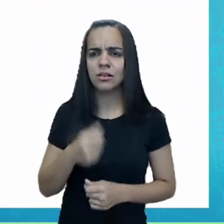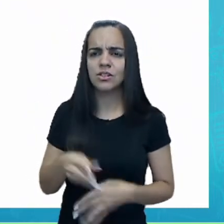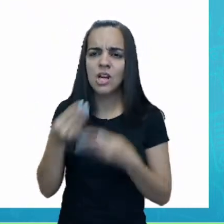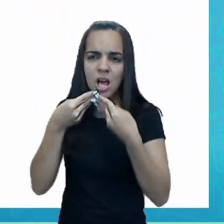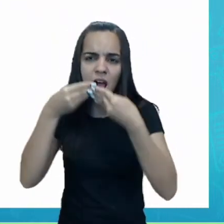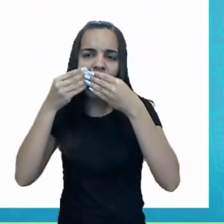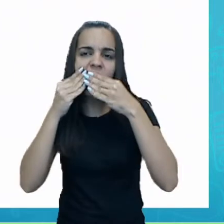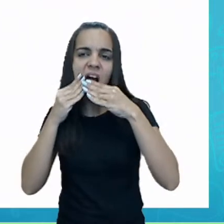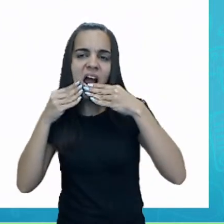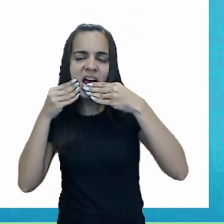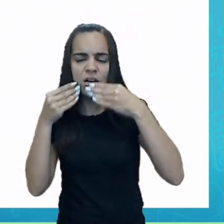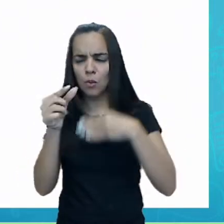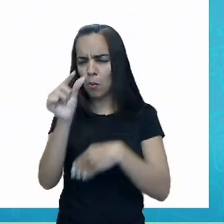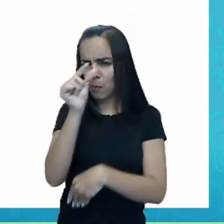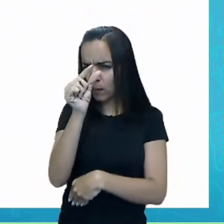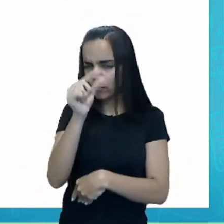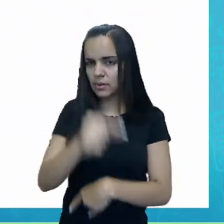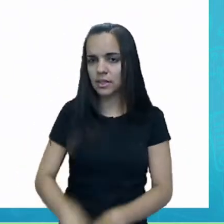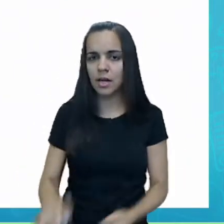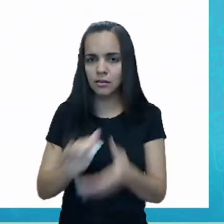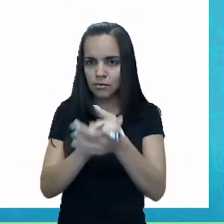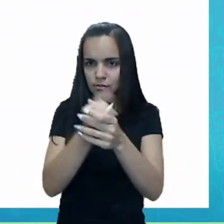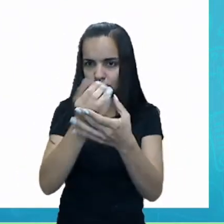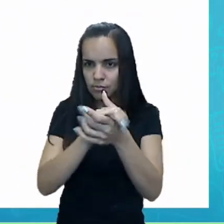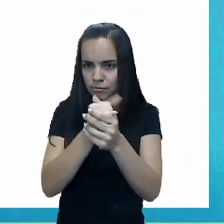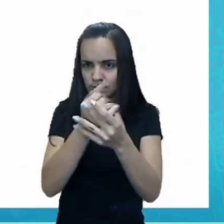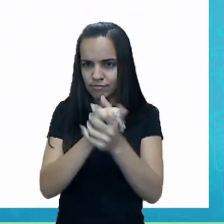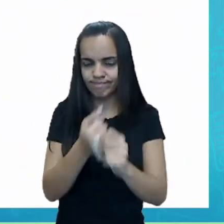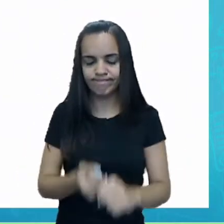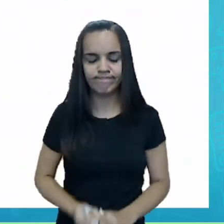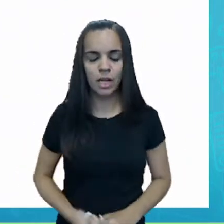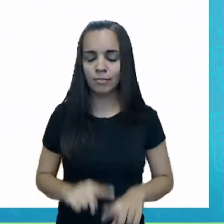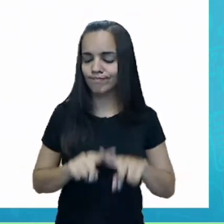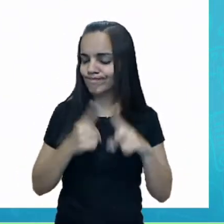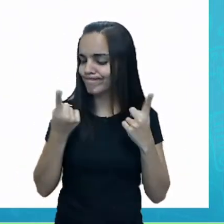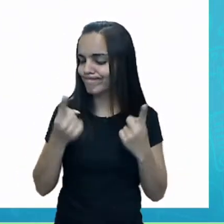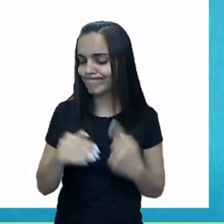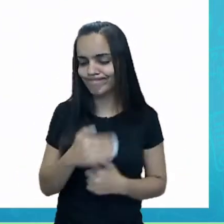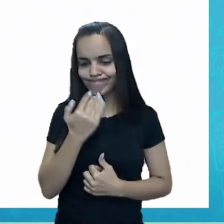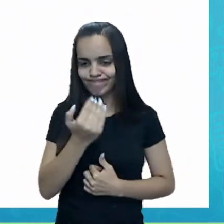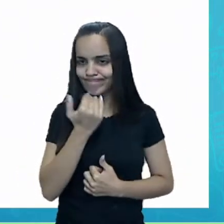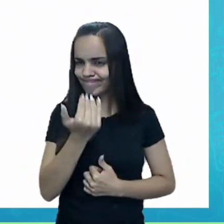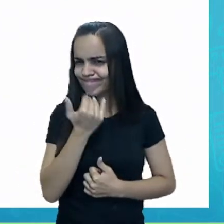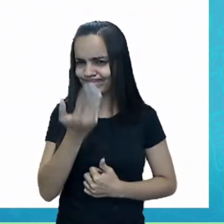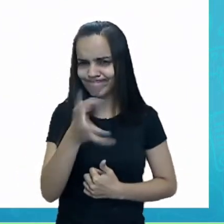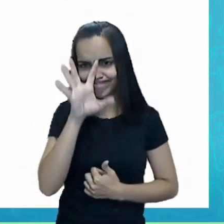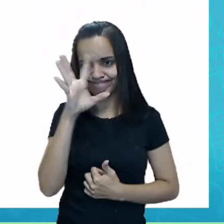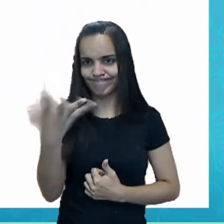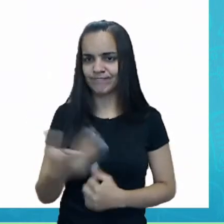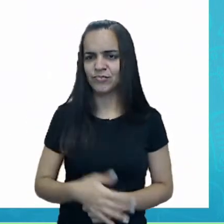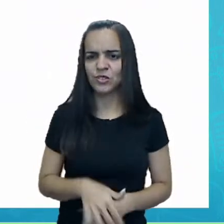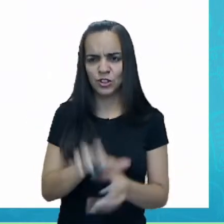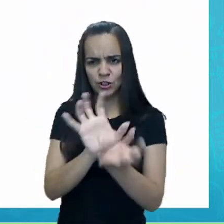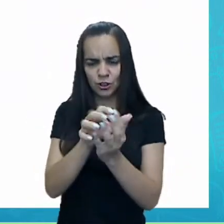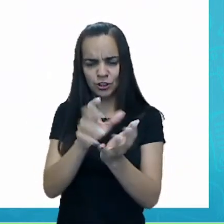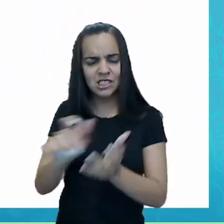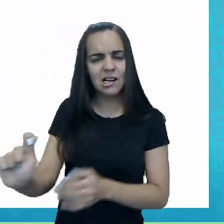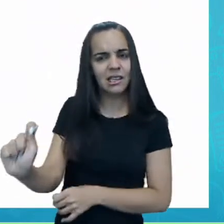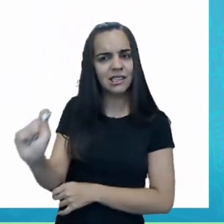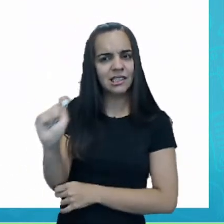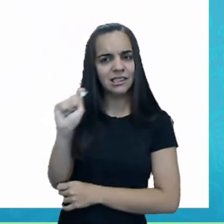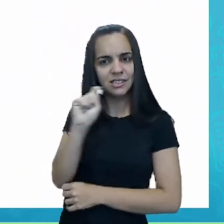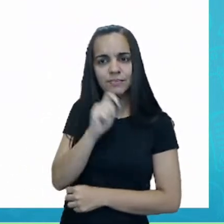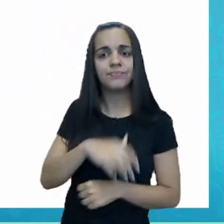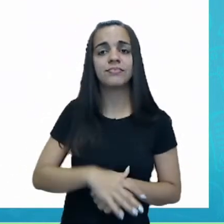seu dente com um pedaço de sabão. Mas nada resolvia. Jacaré roía a